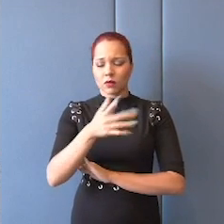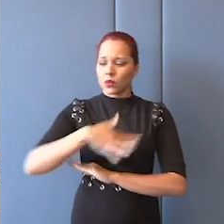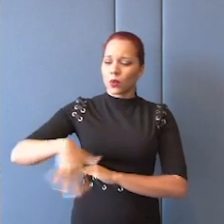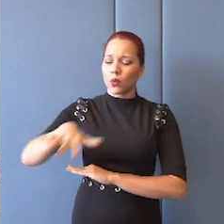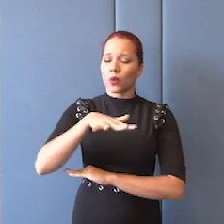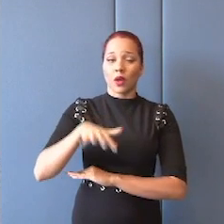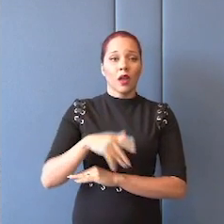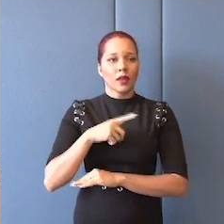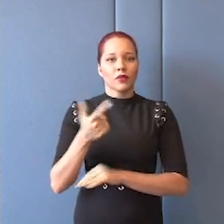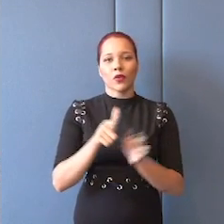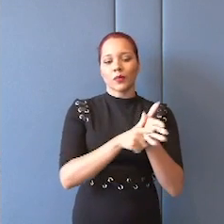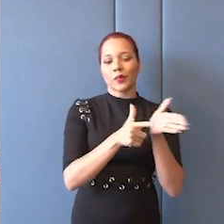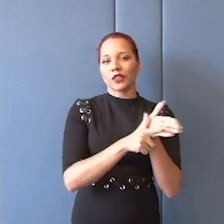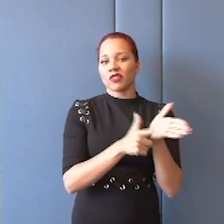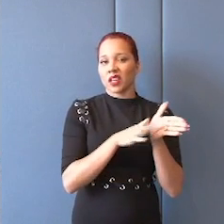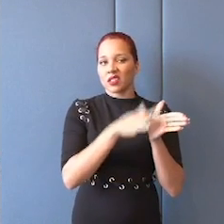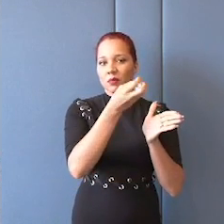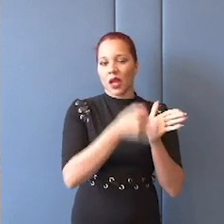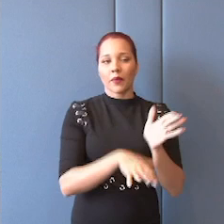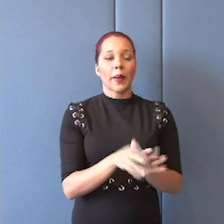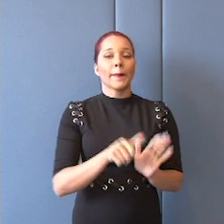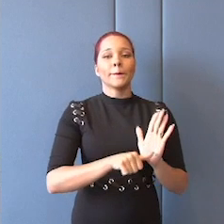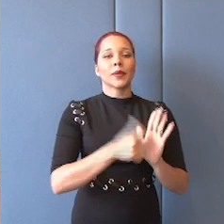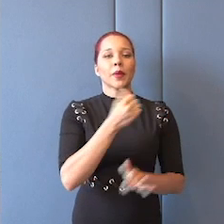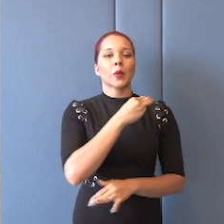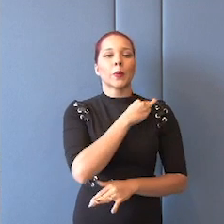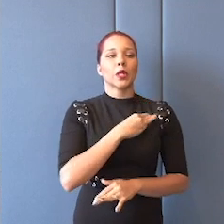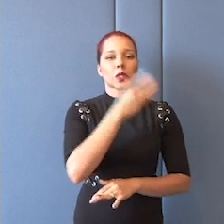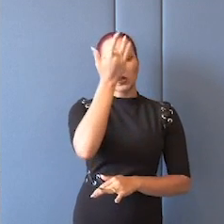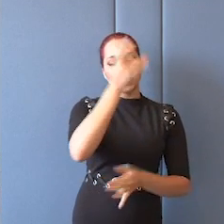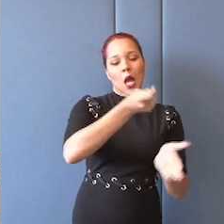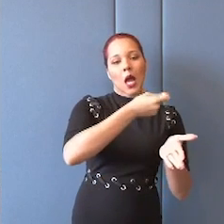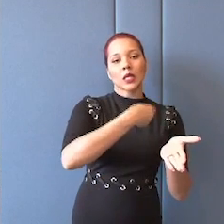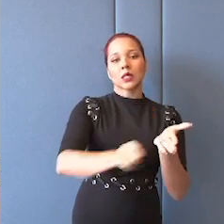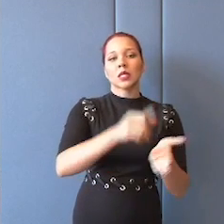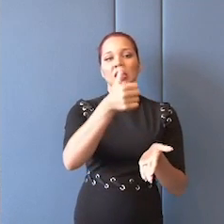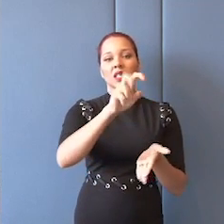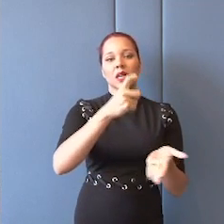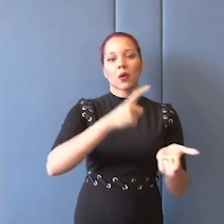Aí uma das manchetes era assim, primeiro-ministro da Índia assina 15 acordos com o Brasil.